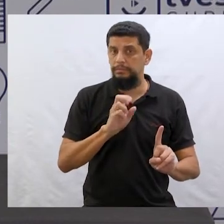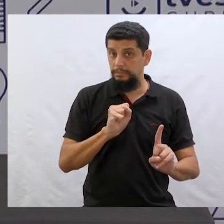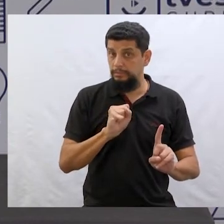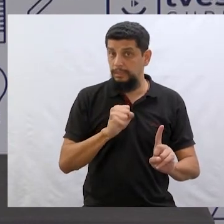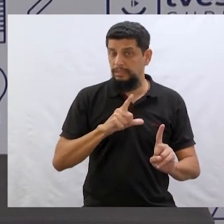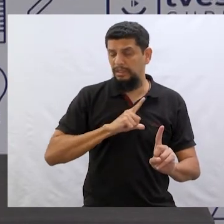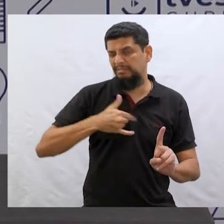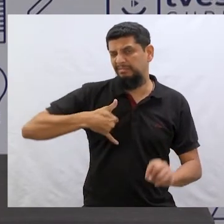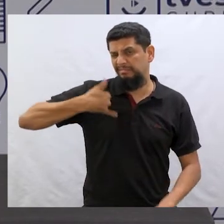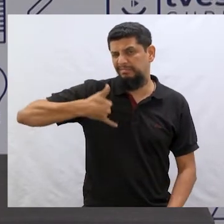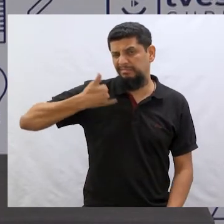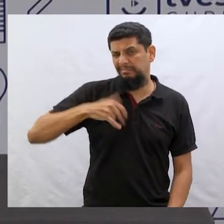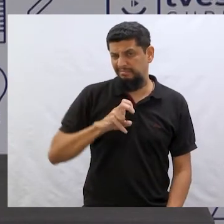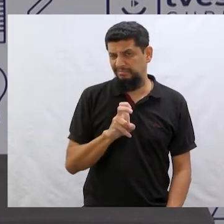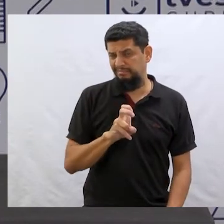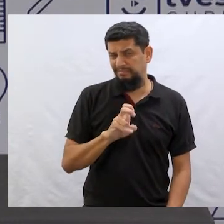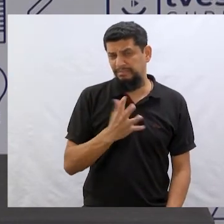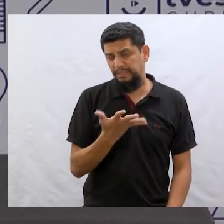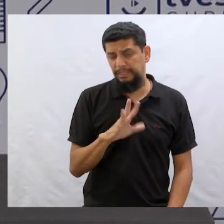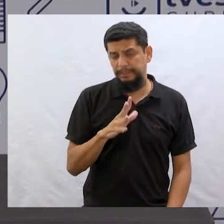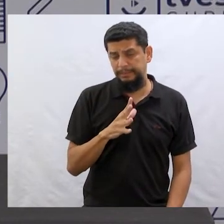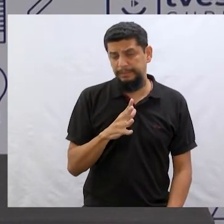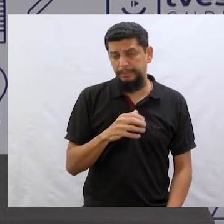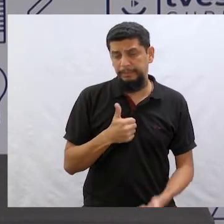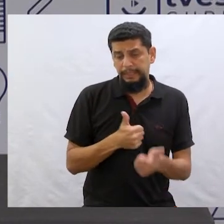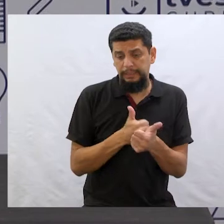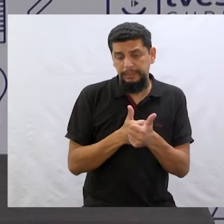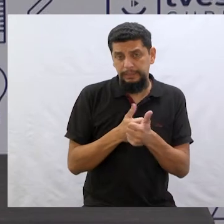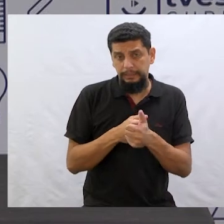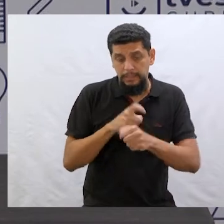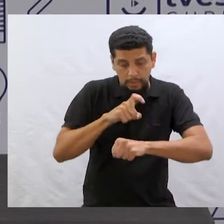tinha uns 5 anos assim. Já estava perto da hora de dormir.